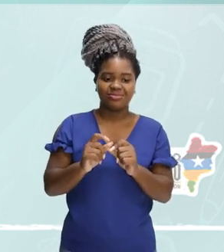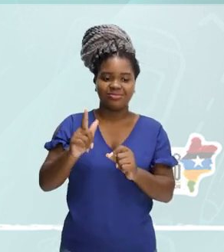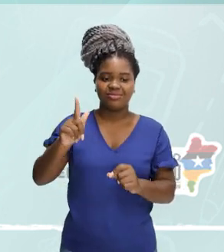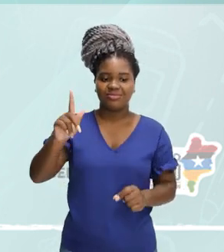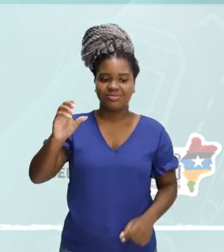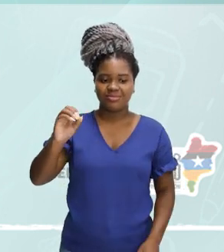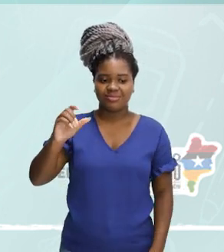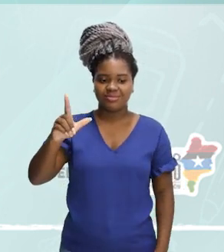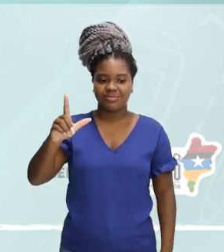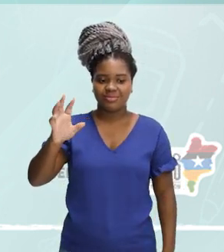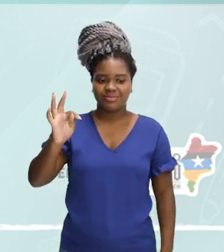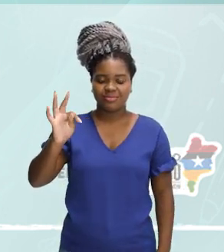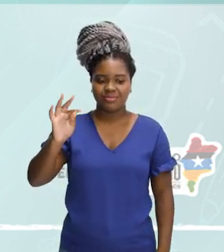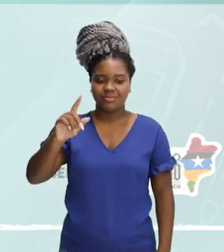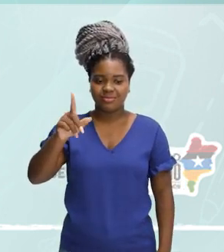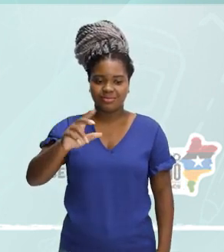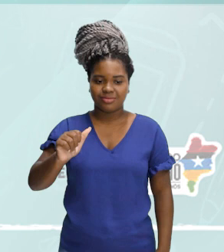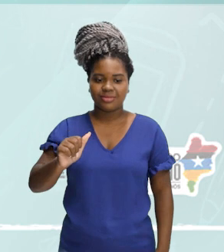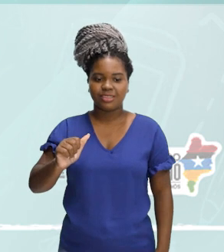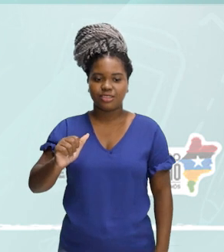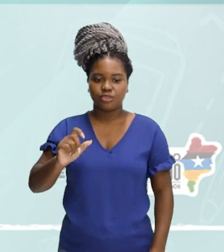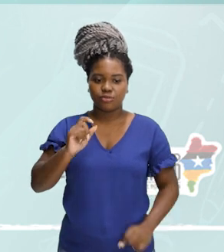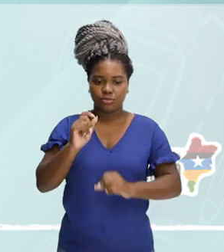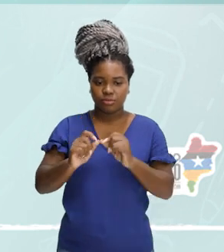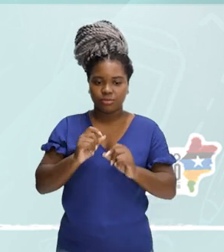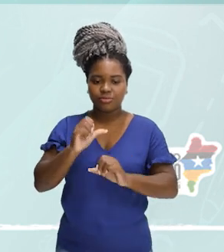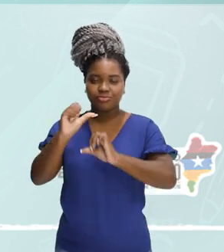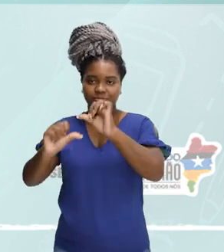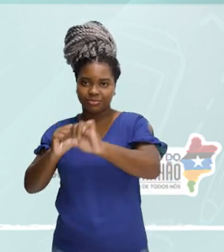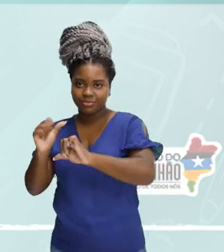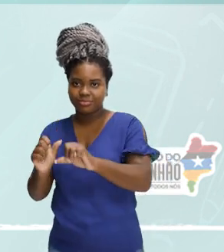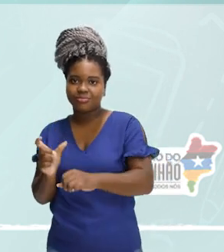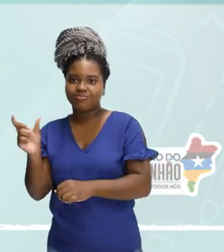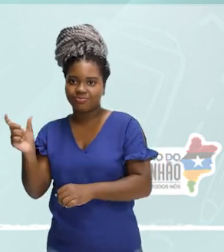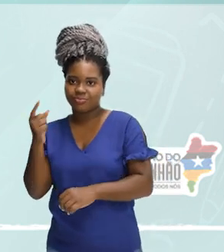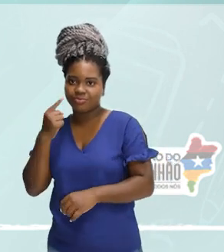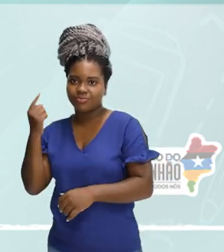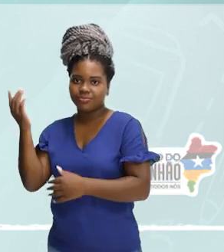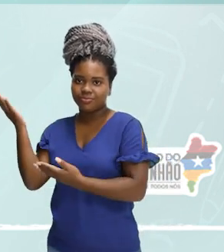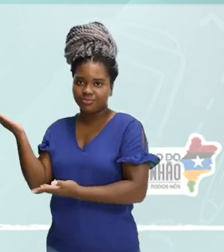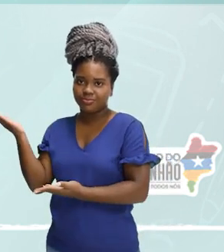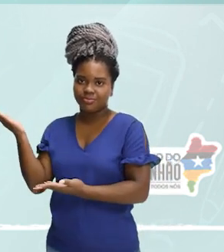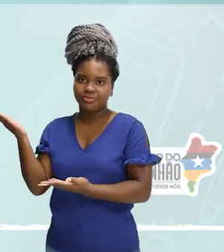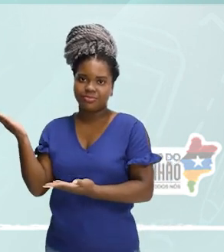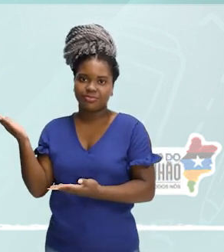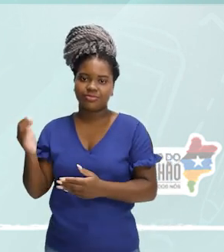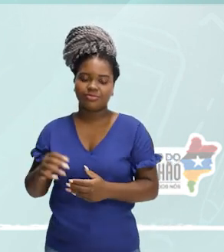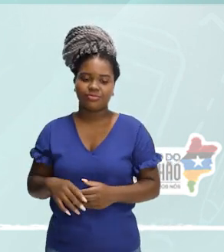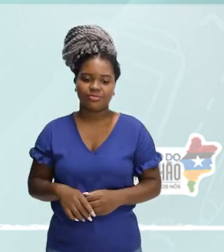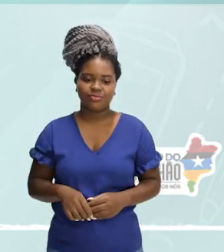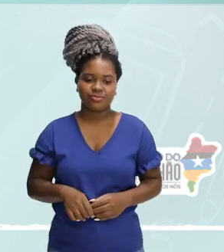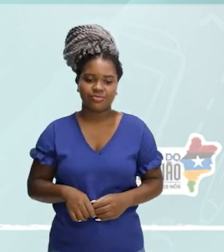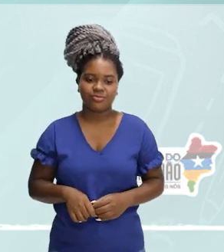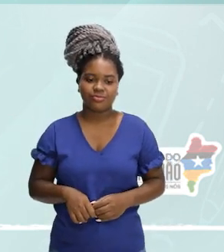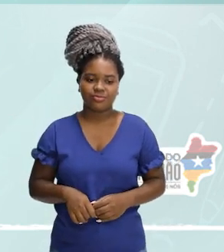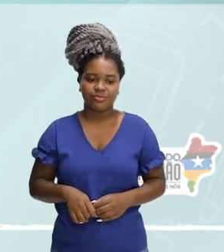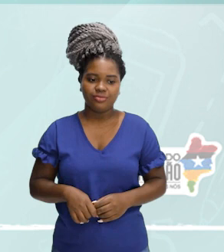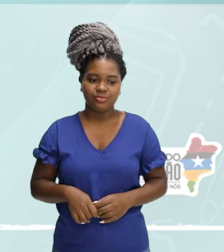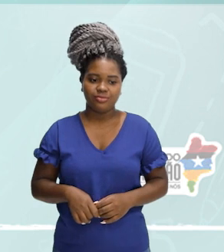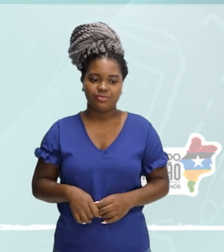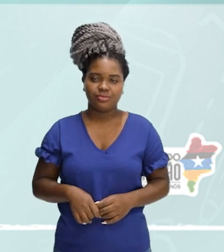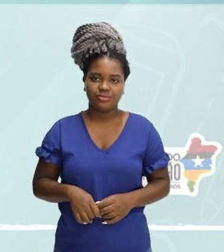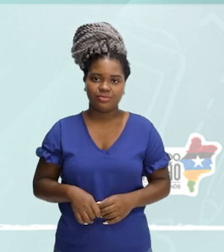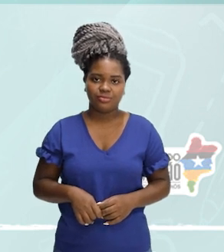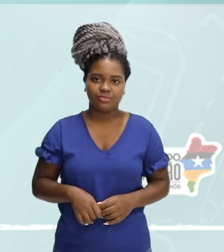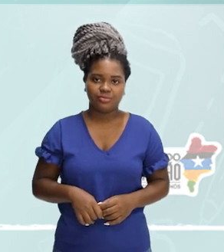e mescla. Tem alguma coisa a Murciélago e mescla com golpetazo.